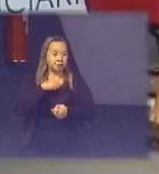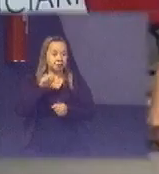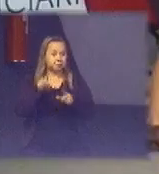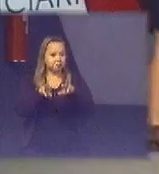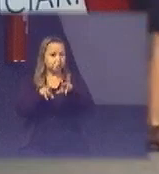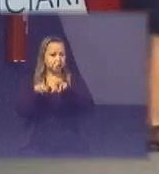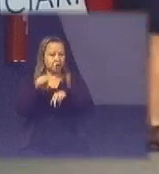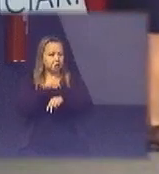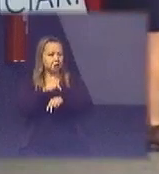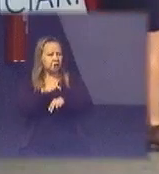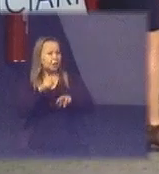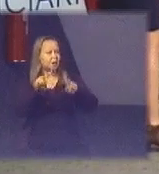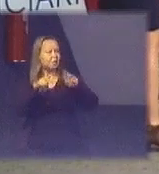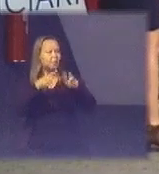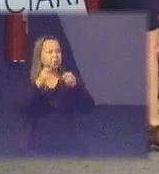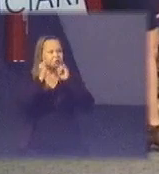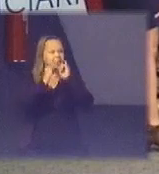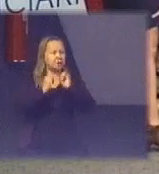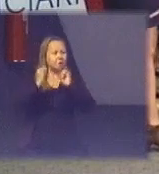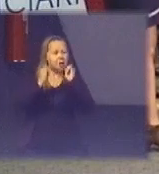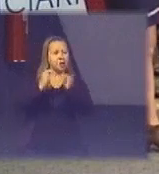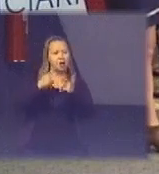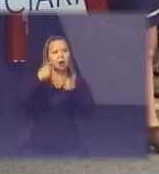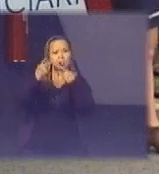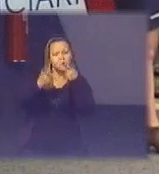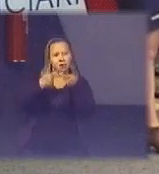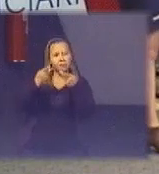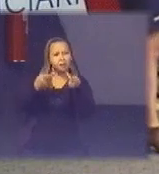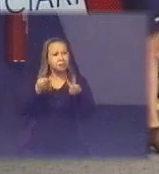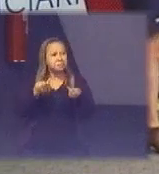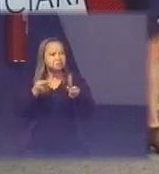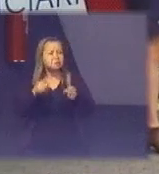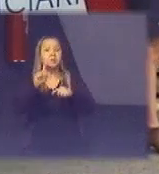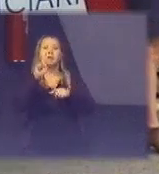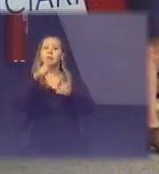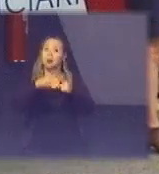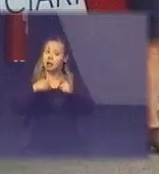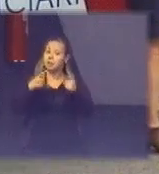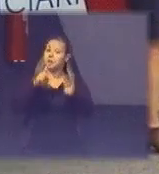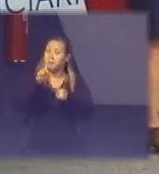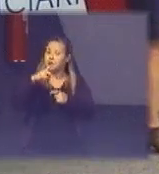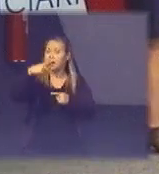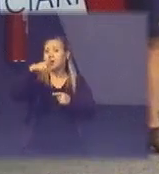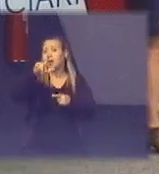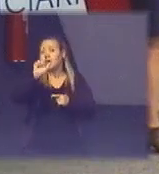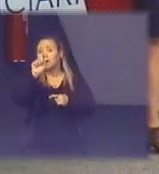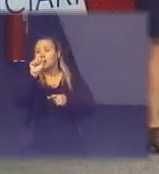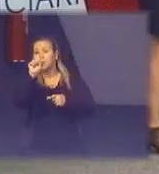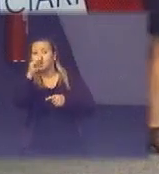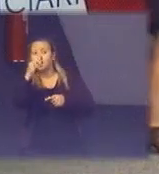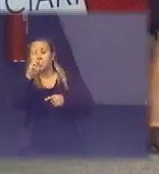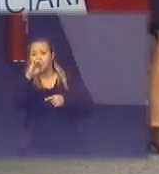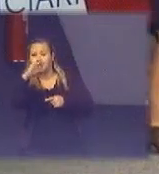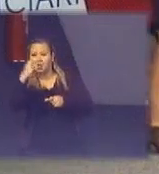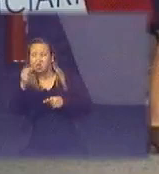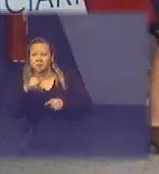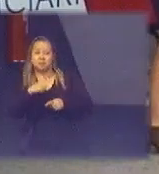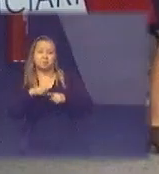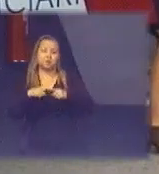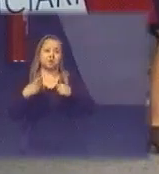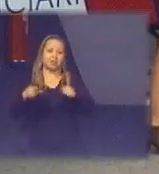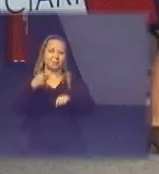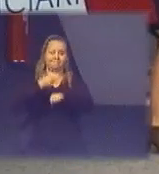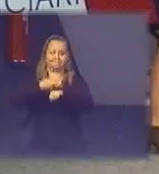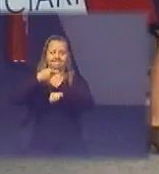vê imagens como essa e fala Lúcia mas é apenas plástico não a gente tem o toner a gente tem metais pesados no toner